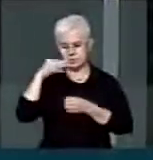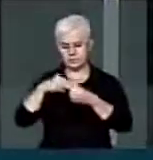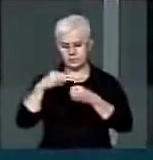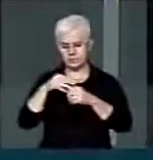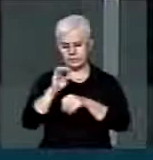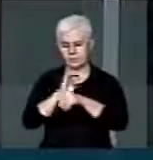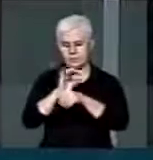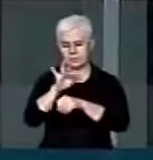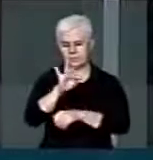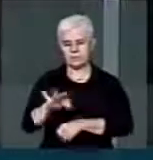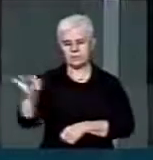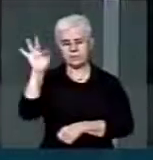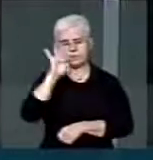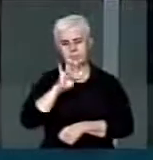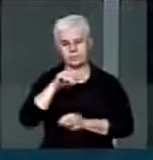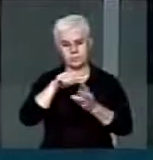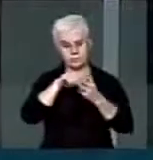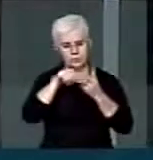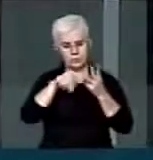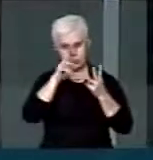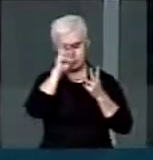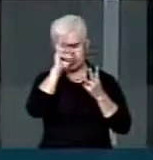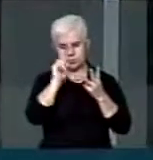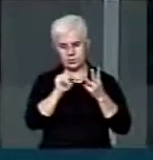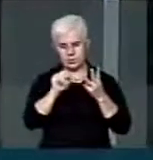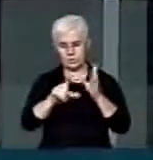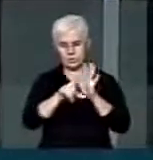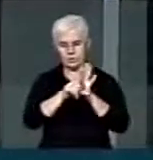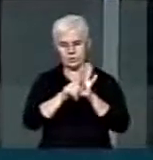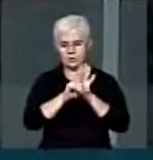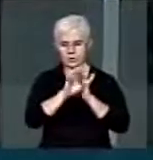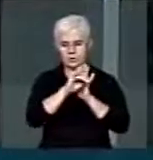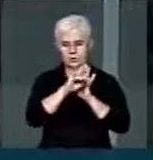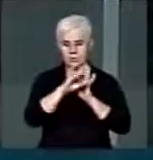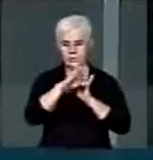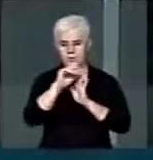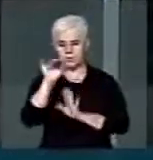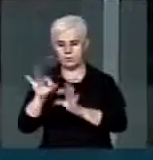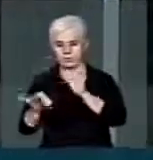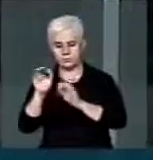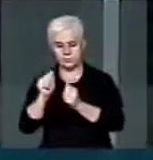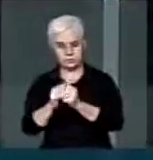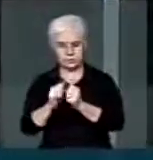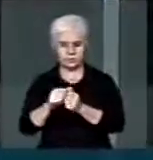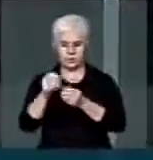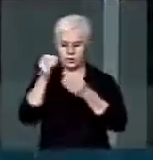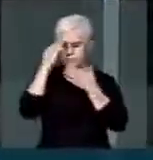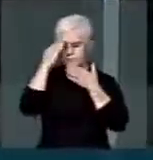estadual, federal, nos três poderes, legislativo, executivo e judiciário. Muito obrigado, senhor presidente.